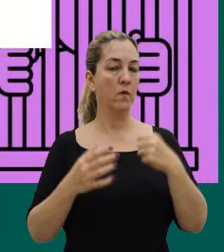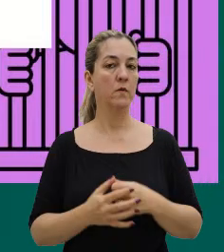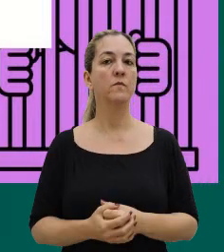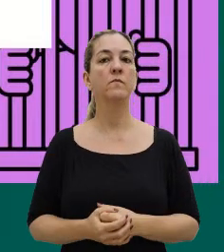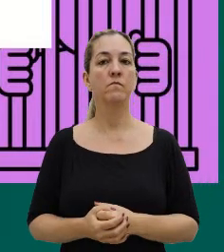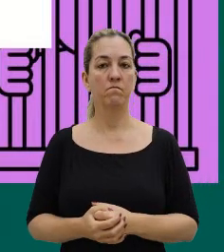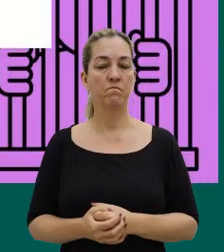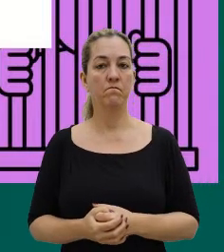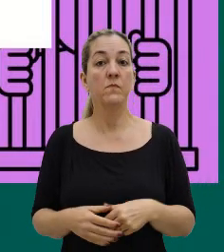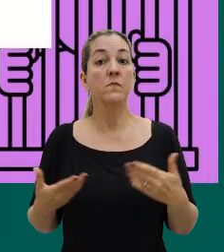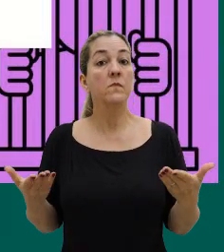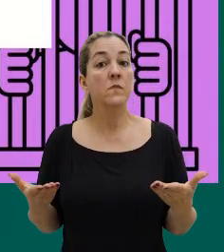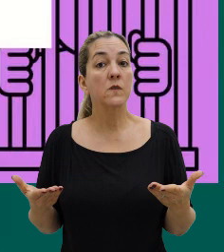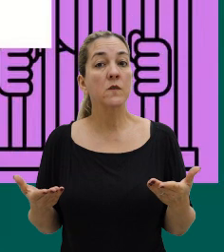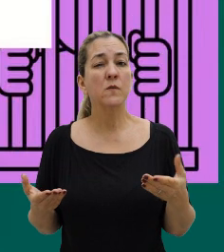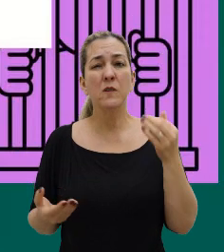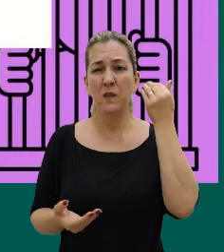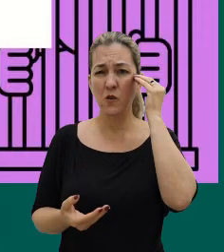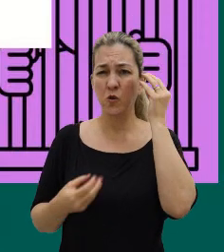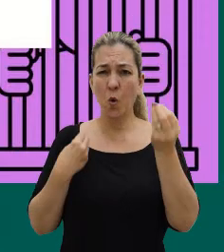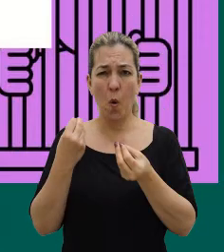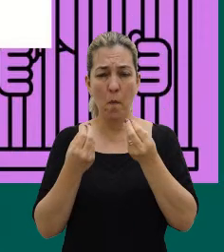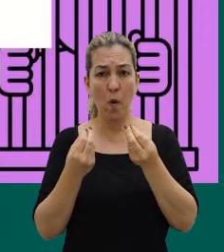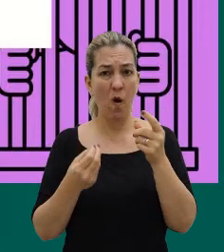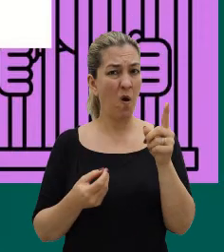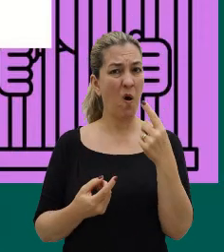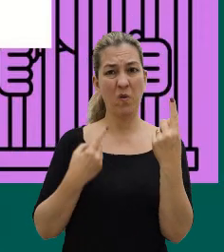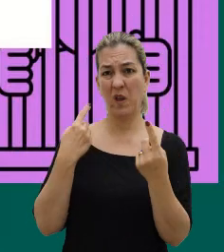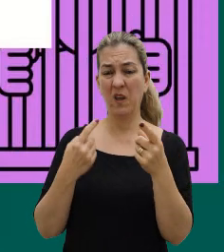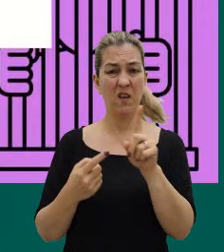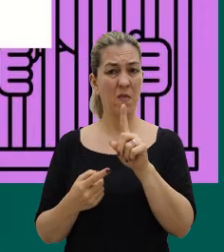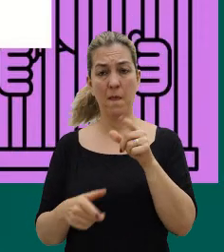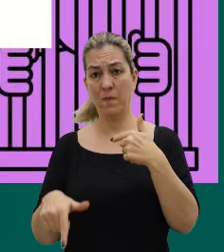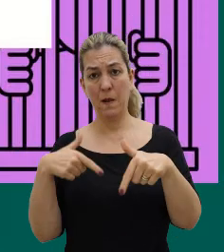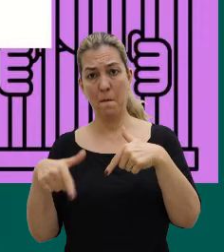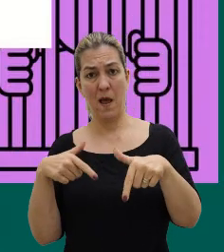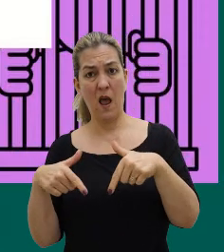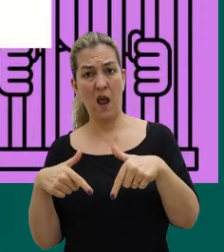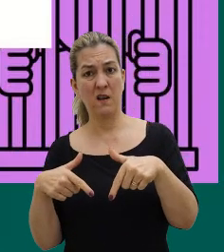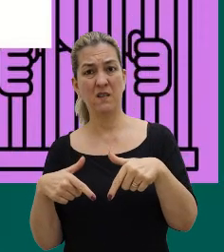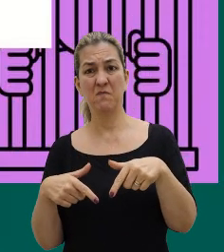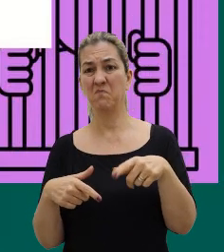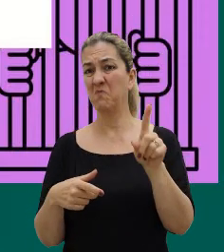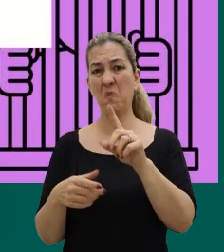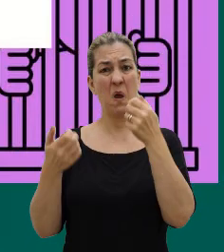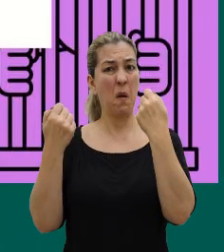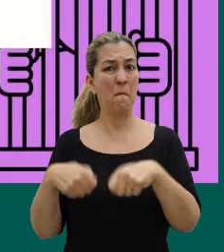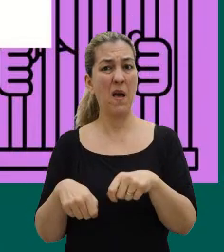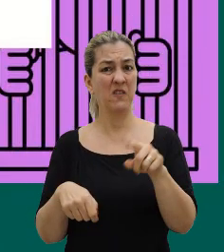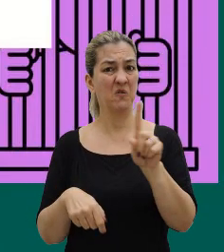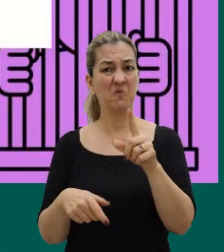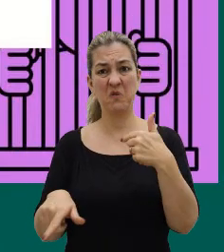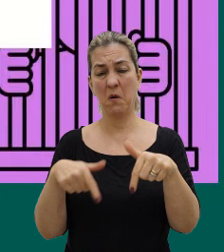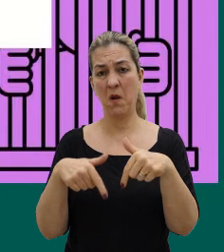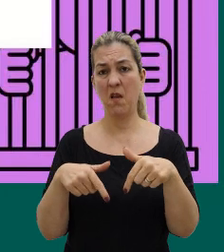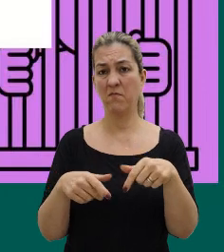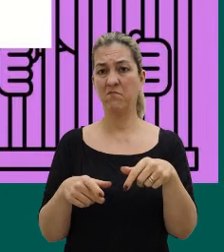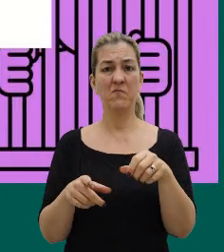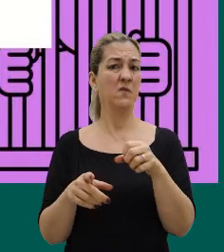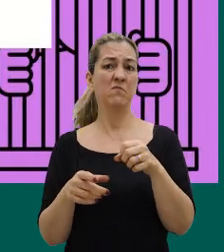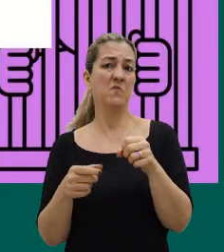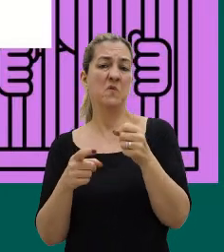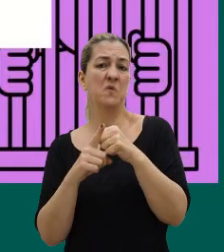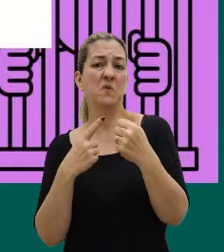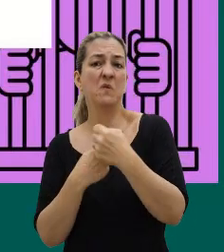então, ele também é entendido como alguém que não produz, que é incapaz de trabalhar, ou seja, que não serve, né, para ficar na sociedade, que não